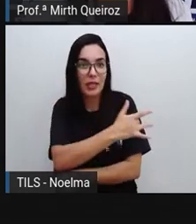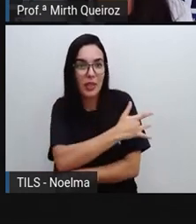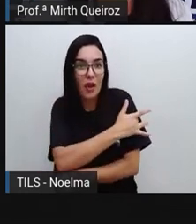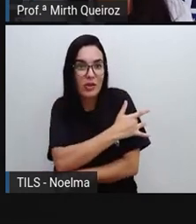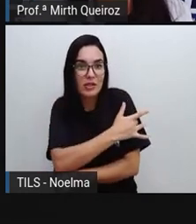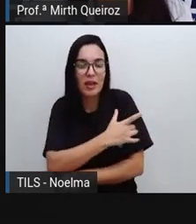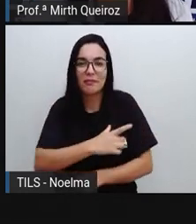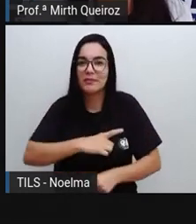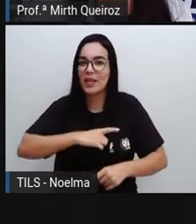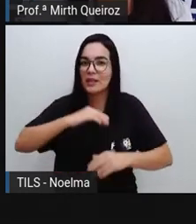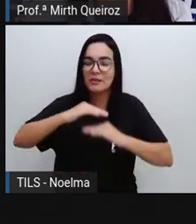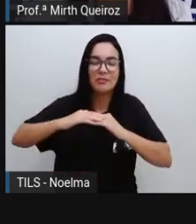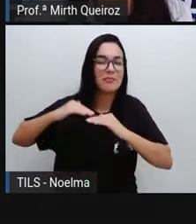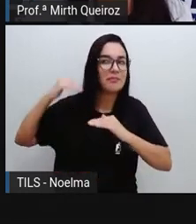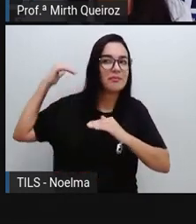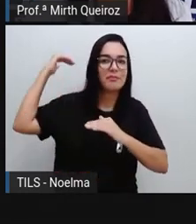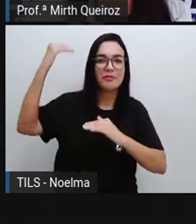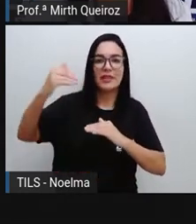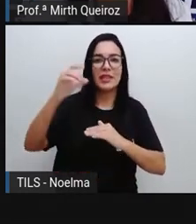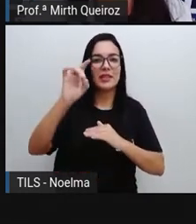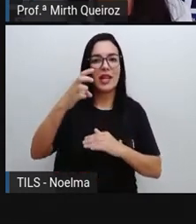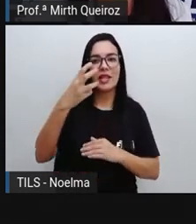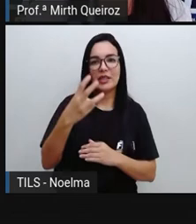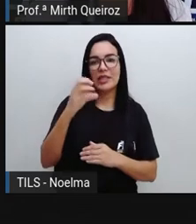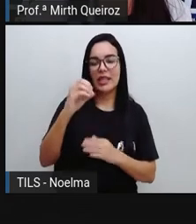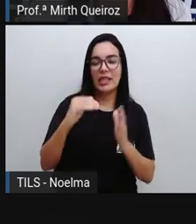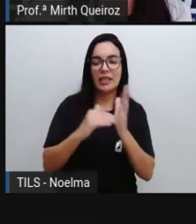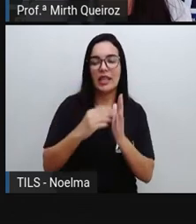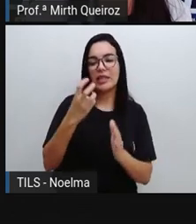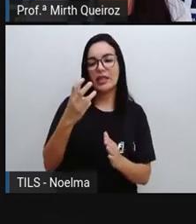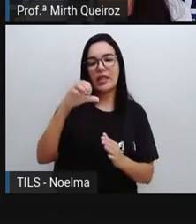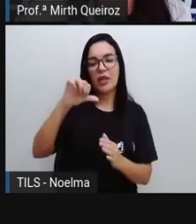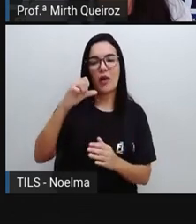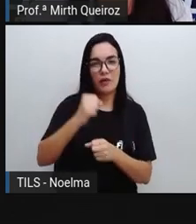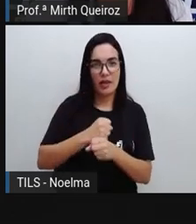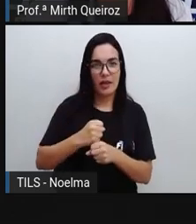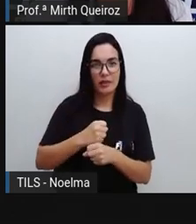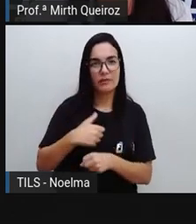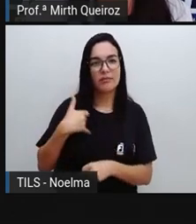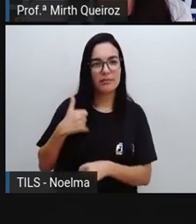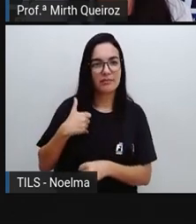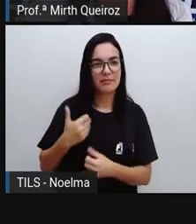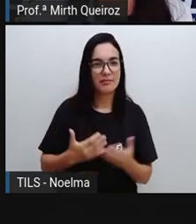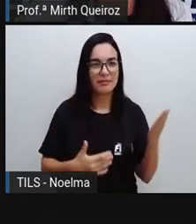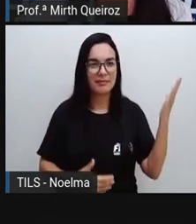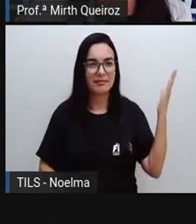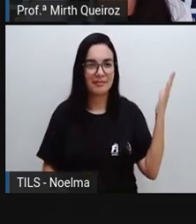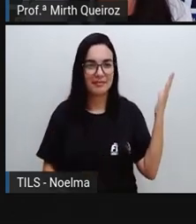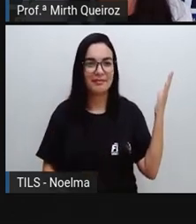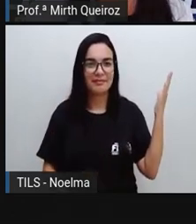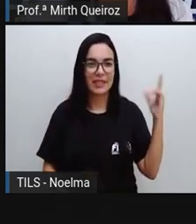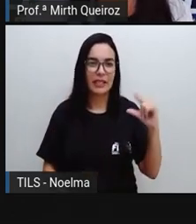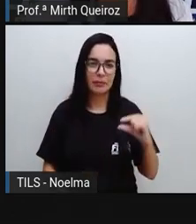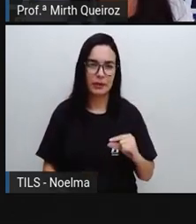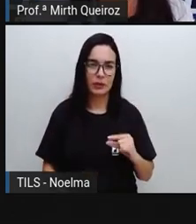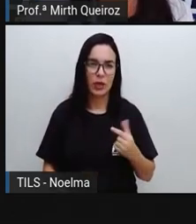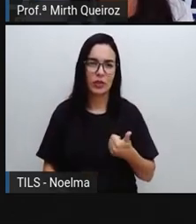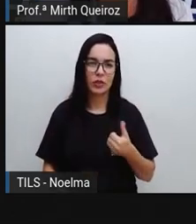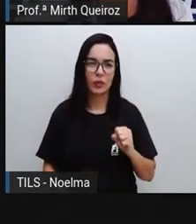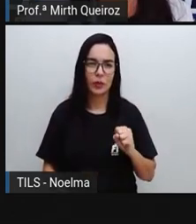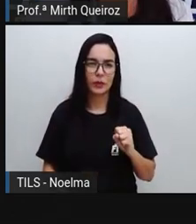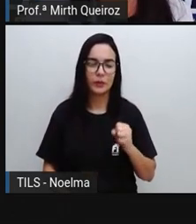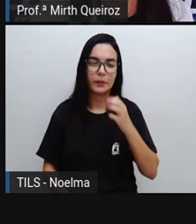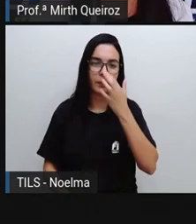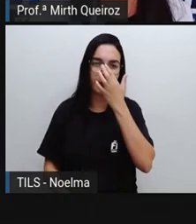superior aí seria pessoas entre 30 e 39 anos. E em menor quantidade, pessoas de 18